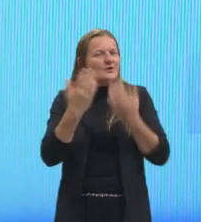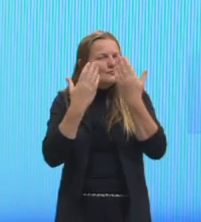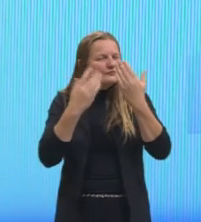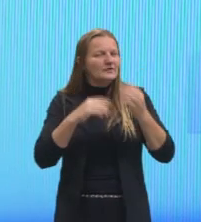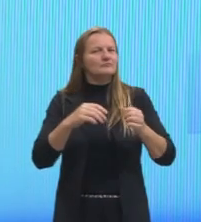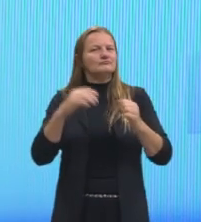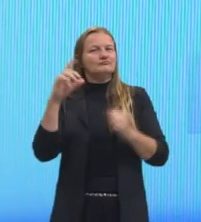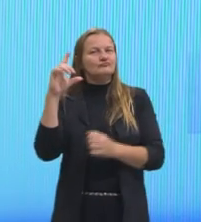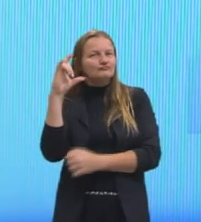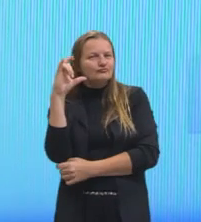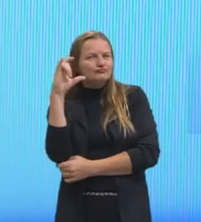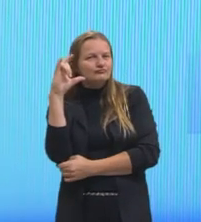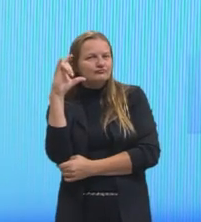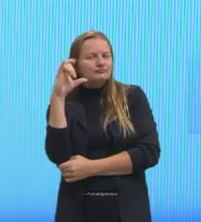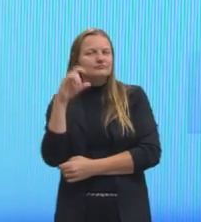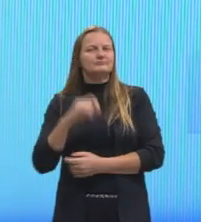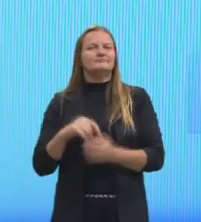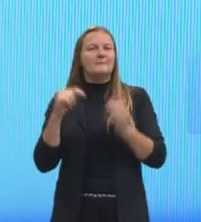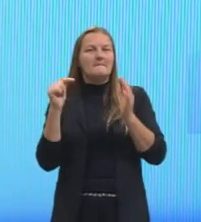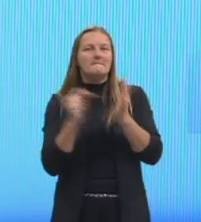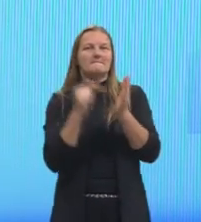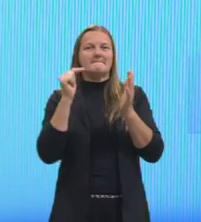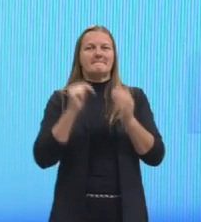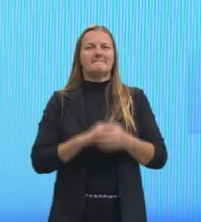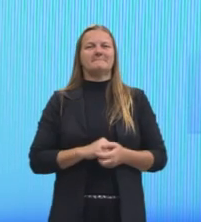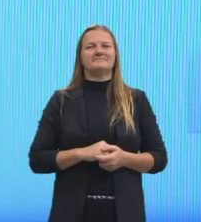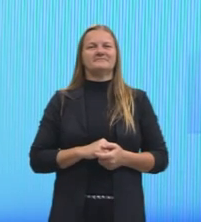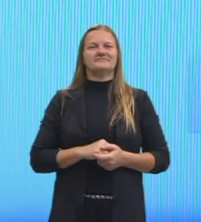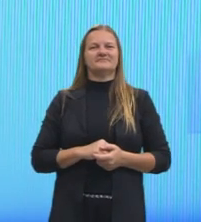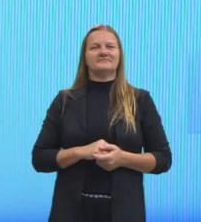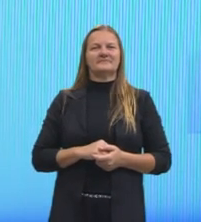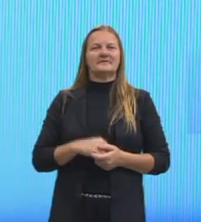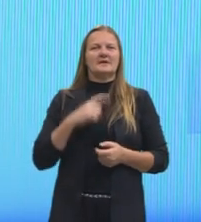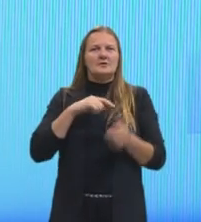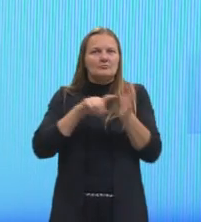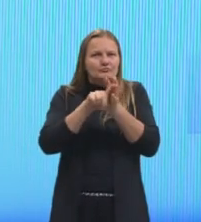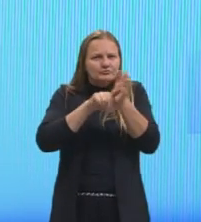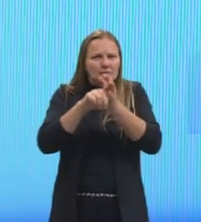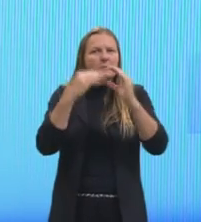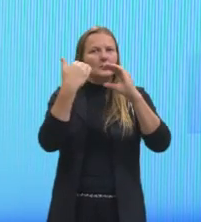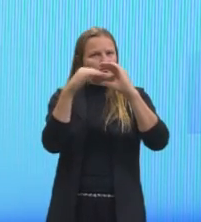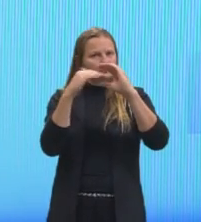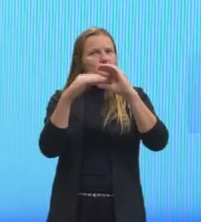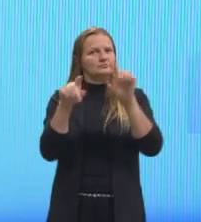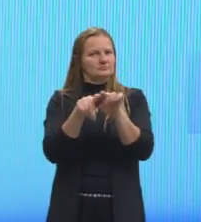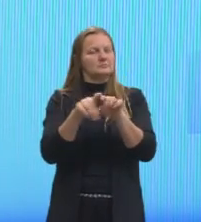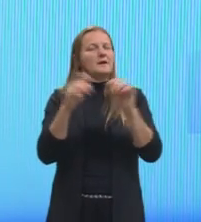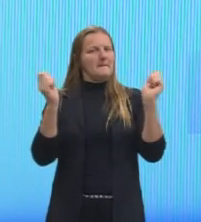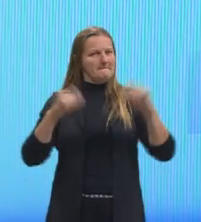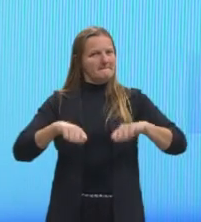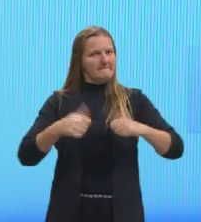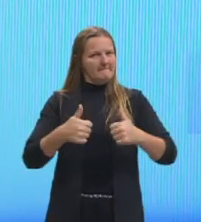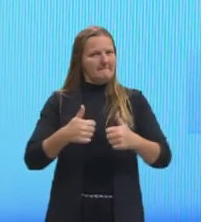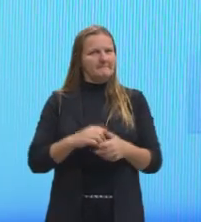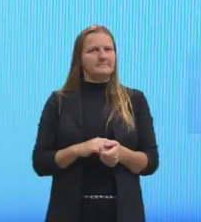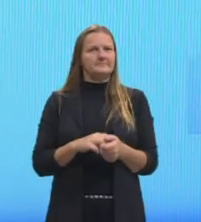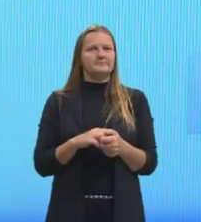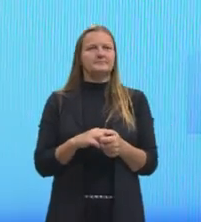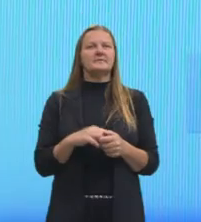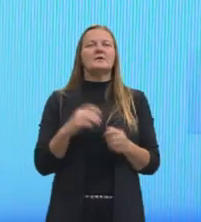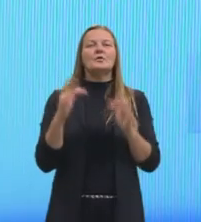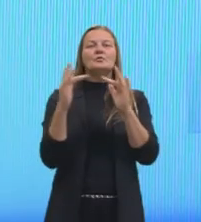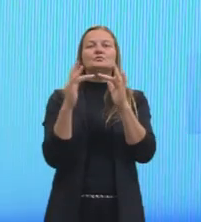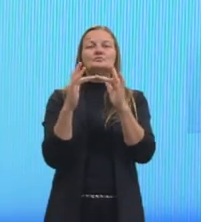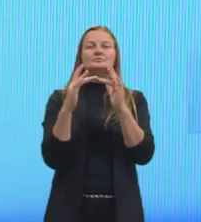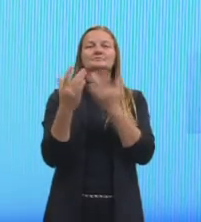Instagram, marca lá, professor Douglas Rubel. Tem uma dúvida mais incisiva? Pode me mandar e-mail também, certo? Esse é meu e-mail, esses são os meus